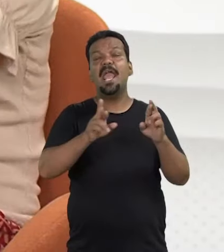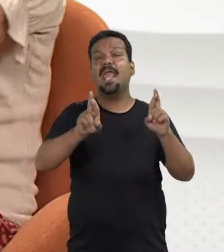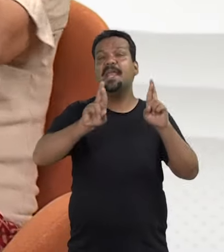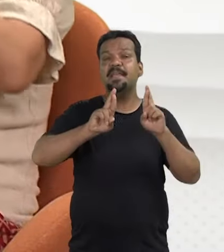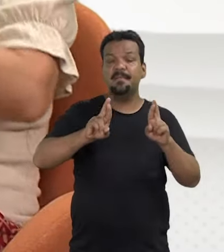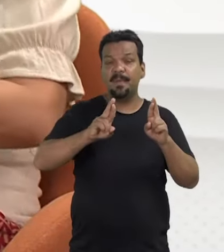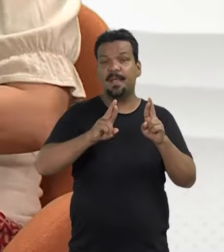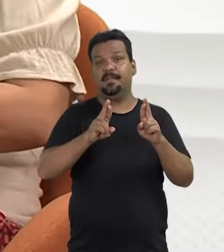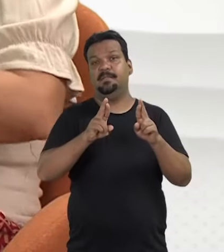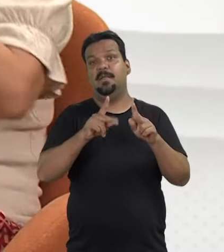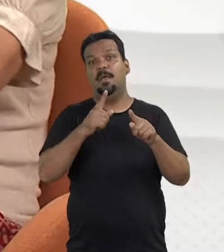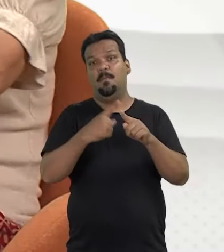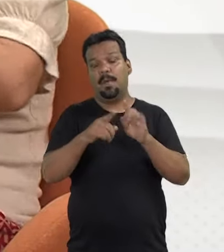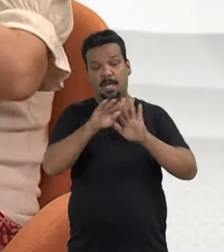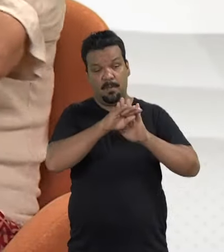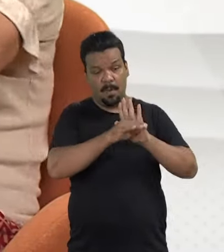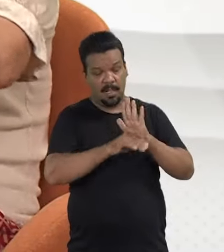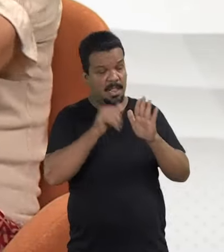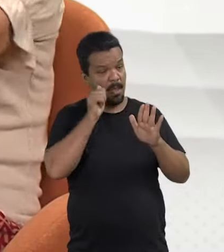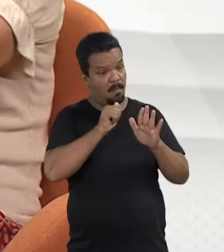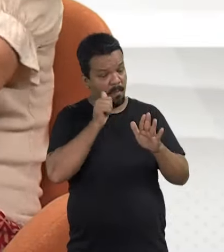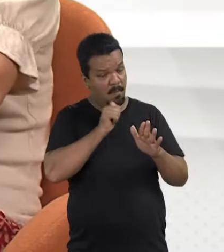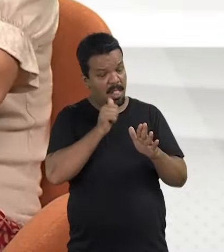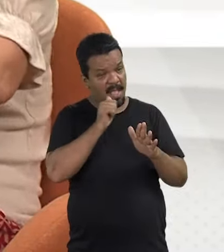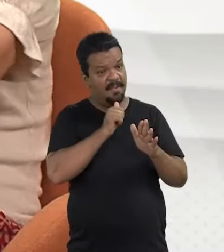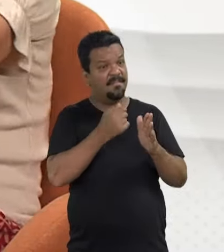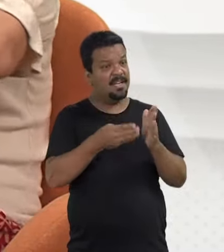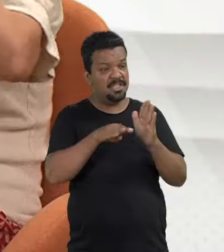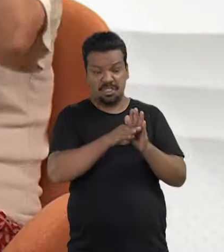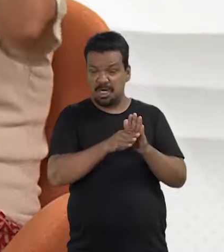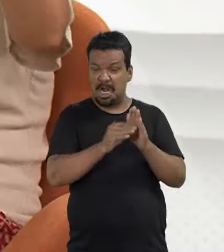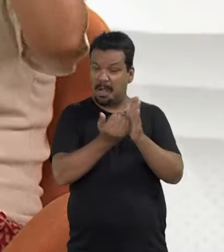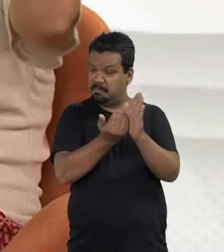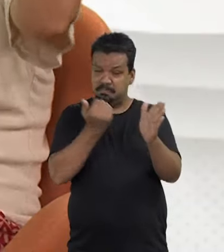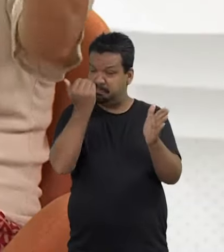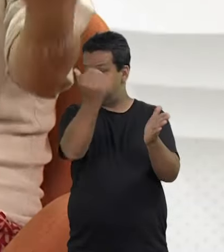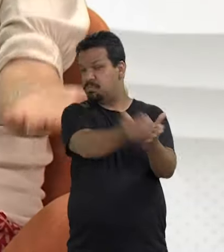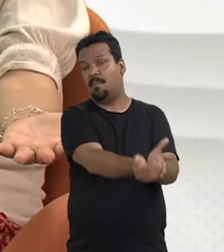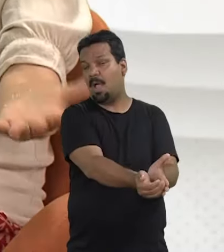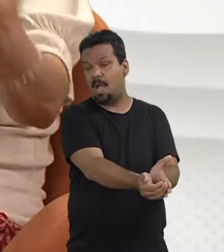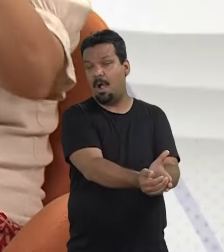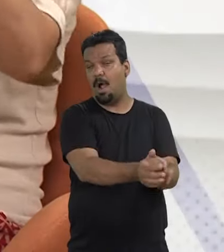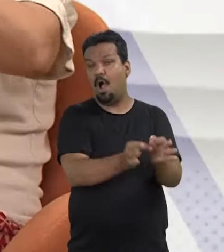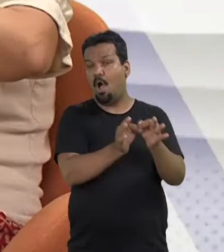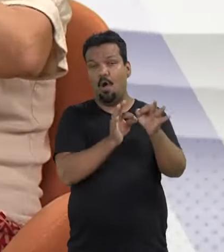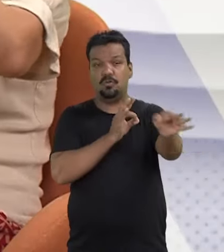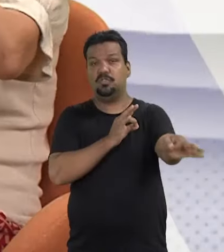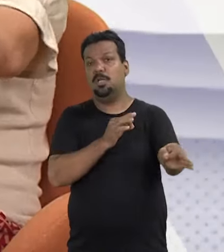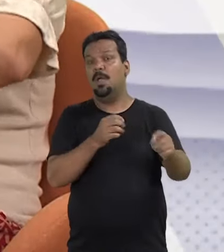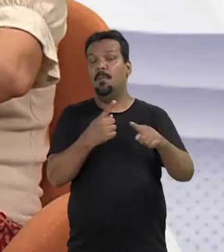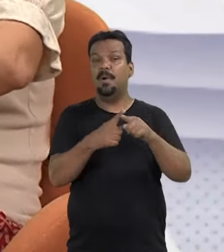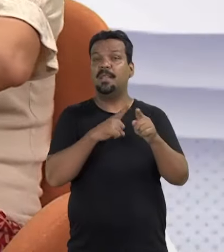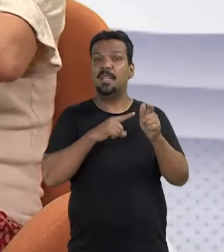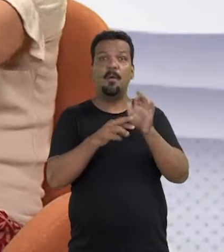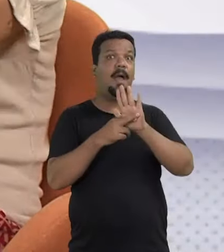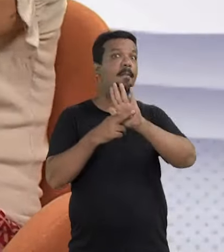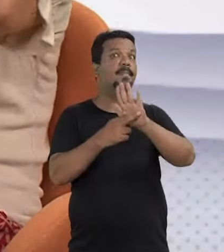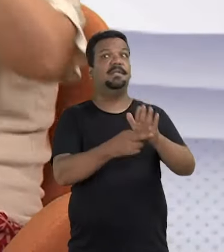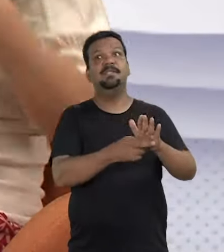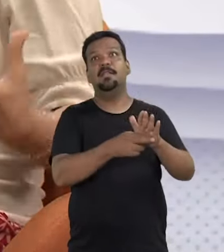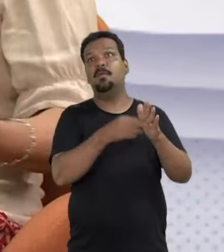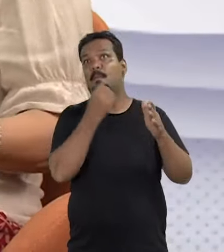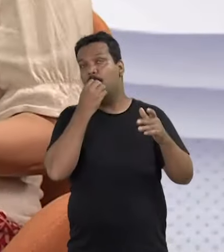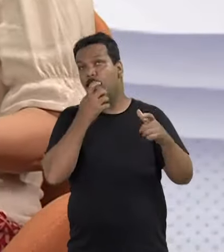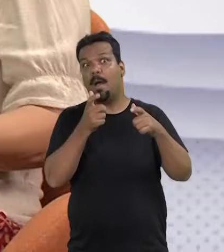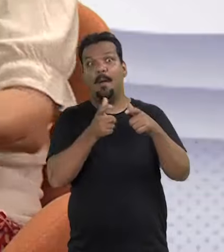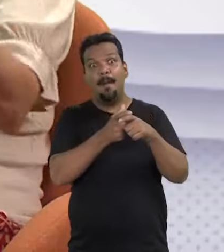de que as nossas pautas, as pautas das mulheres progressistas, elas vão chegar mais longe. A gente vai ter uma representante de uma